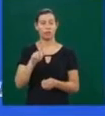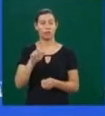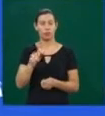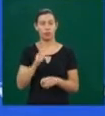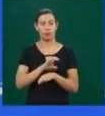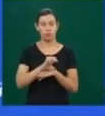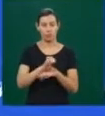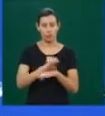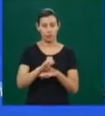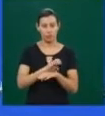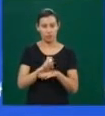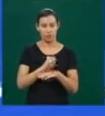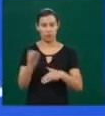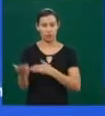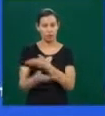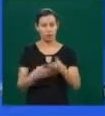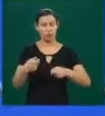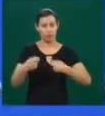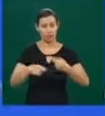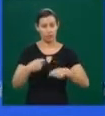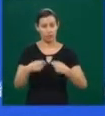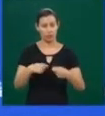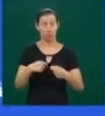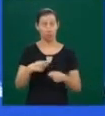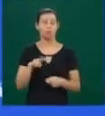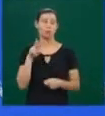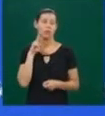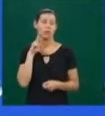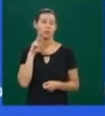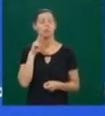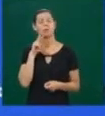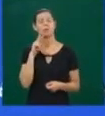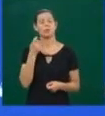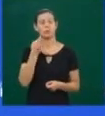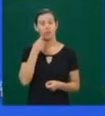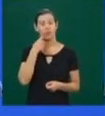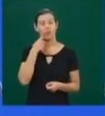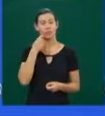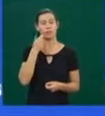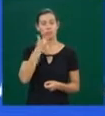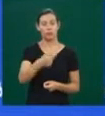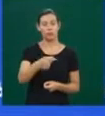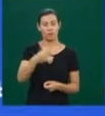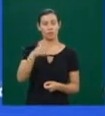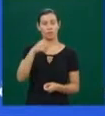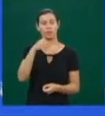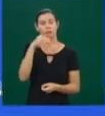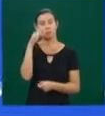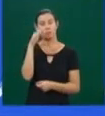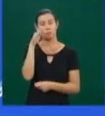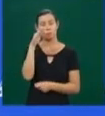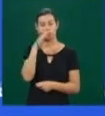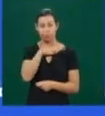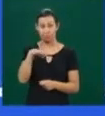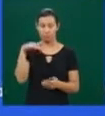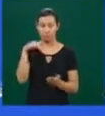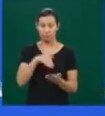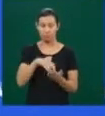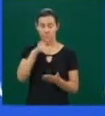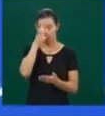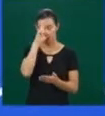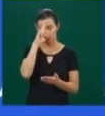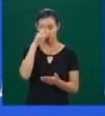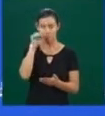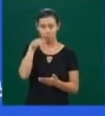administrativa. De segunda a sexta, de sete e meia da manhã, a meio-dia e quarenta. E também sábado, das oito, ao meio-dia. A